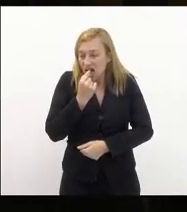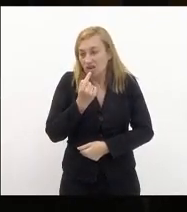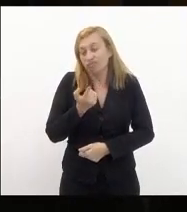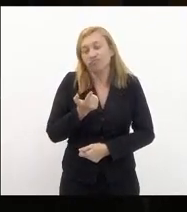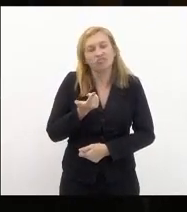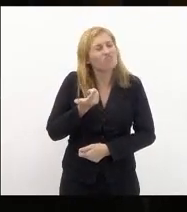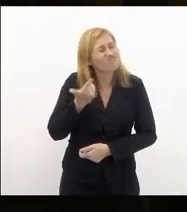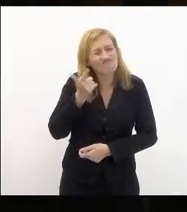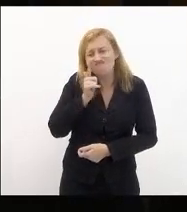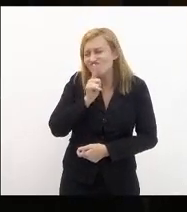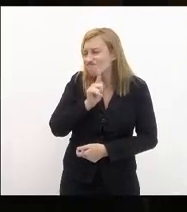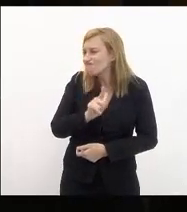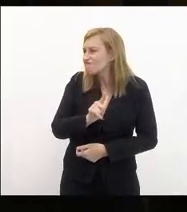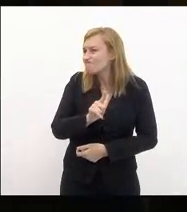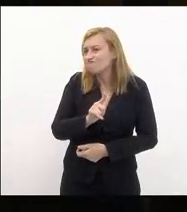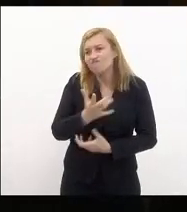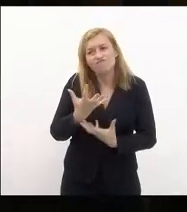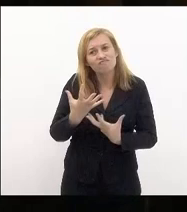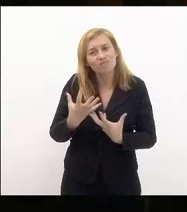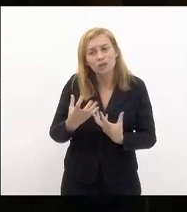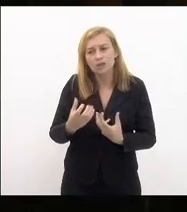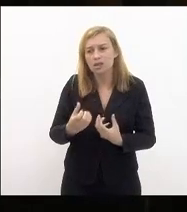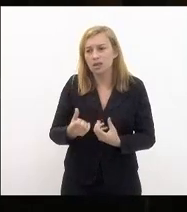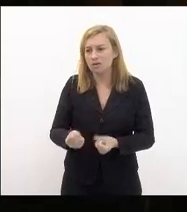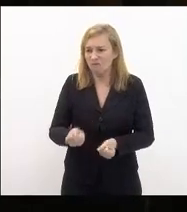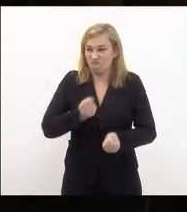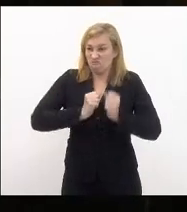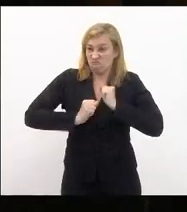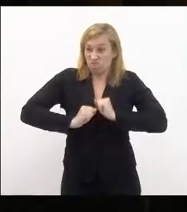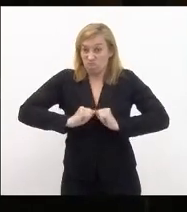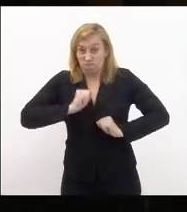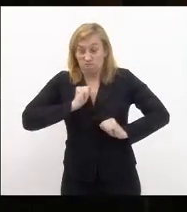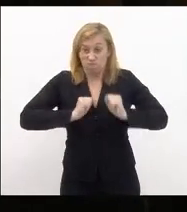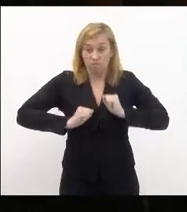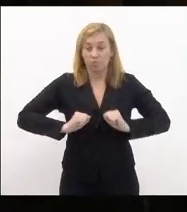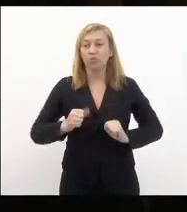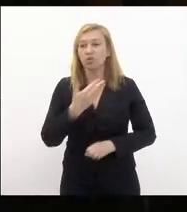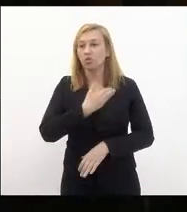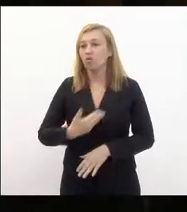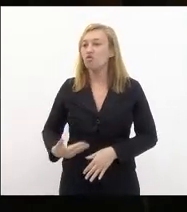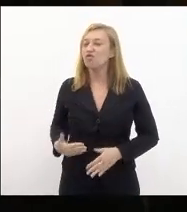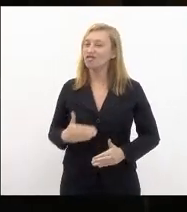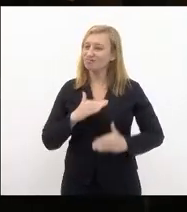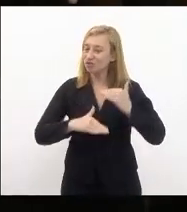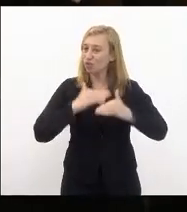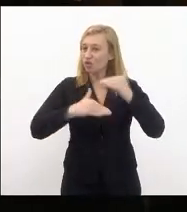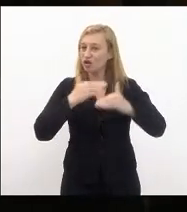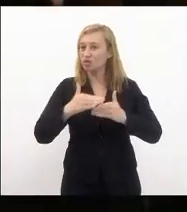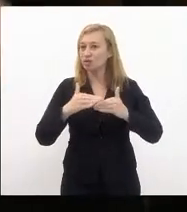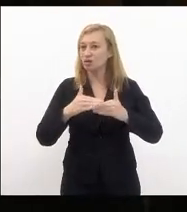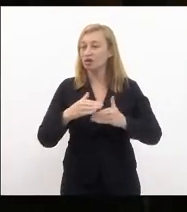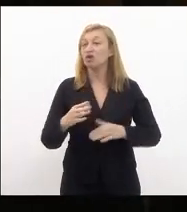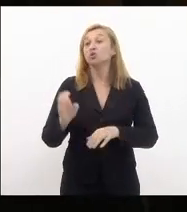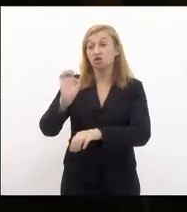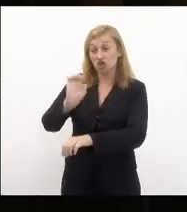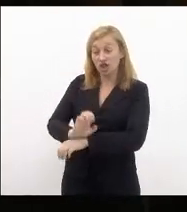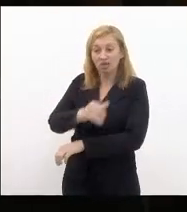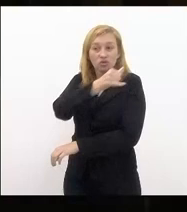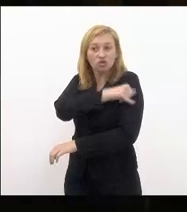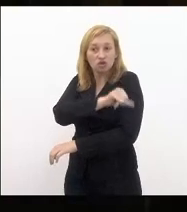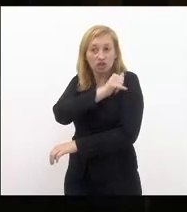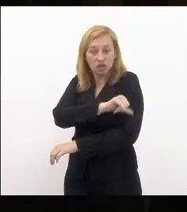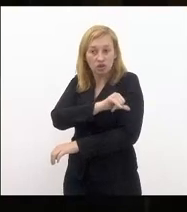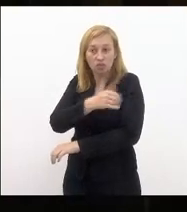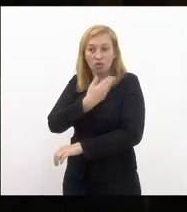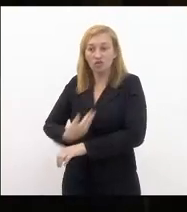conseguem tolerar odiantos que são um governo bem sucedido seja no estado do Rio de Janeiro